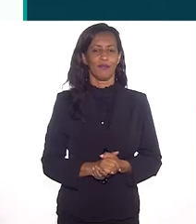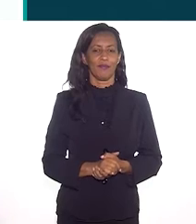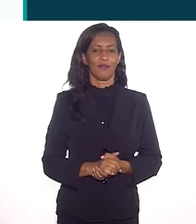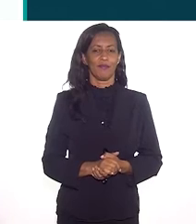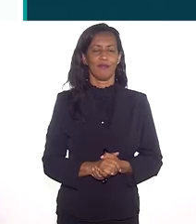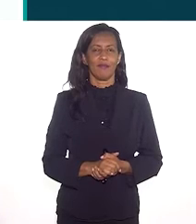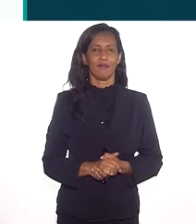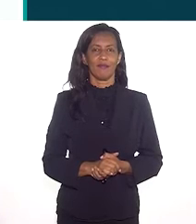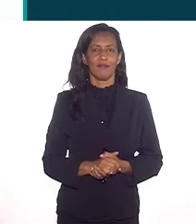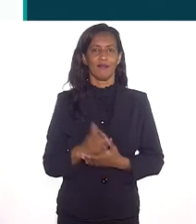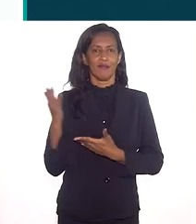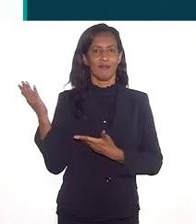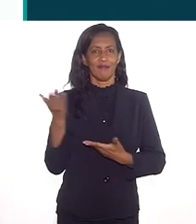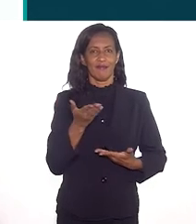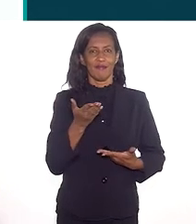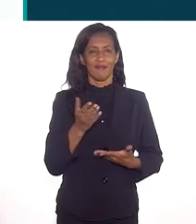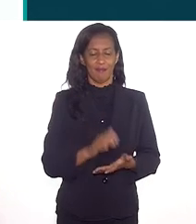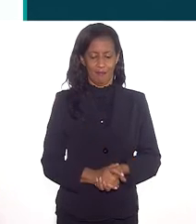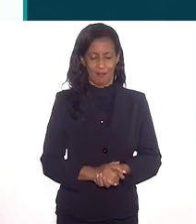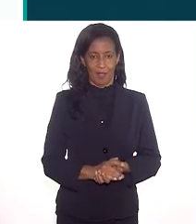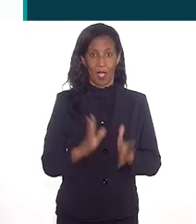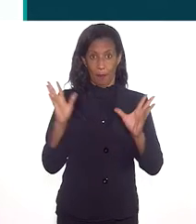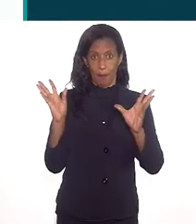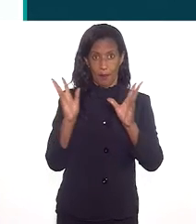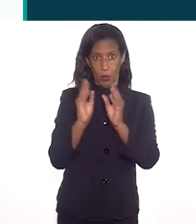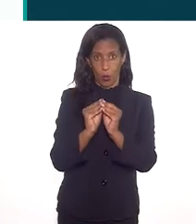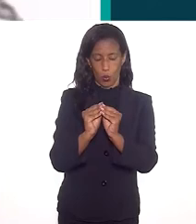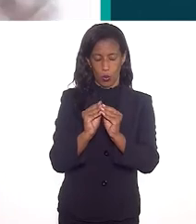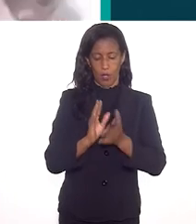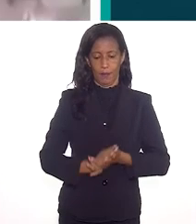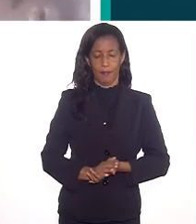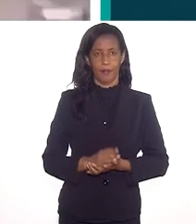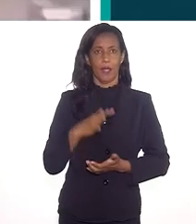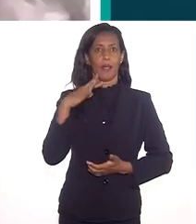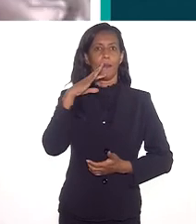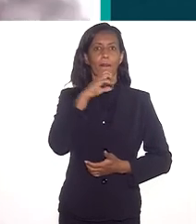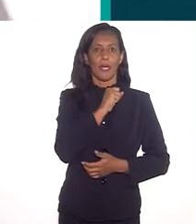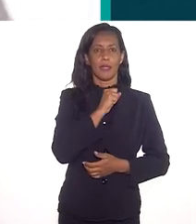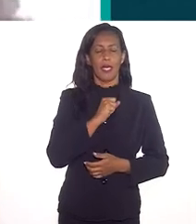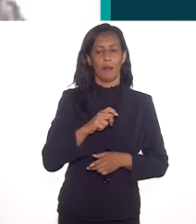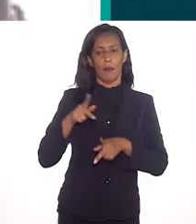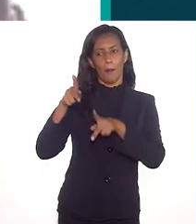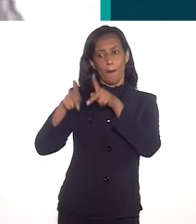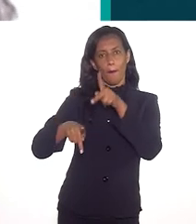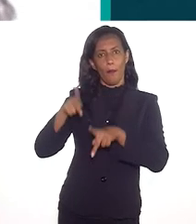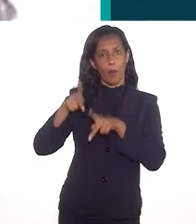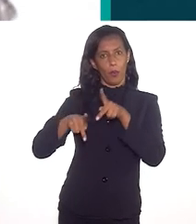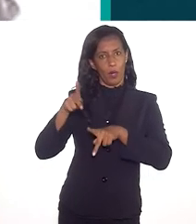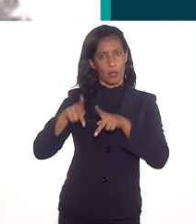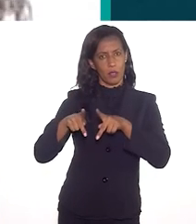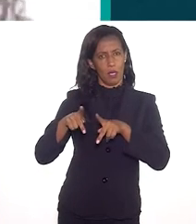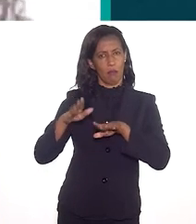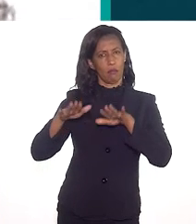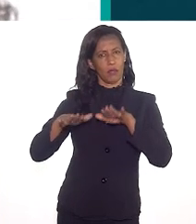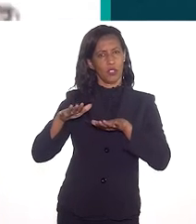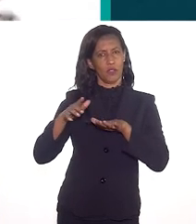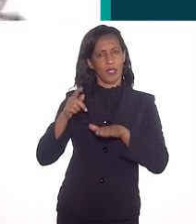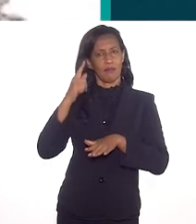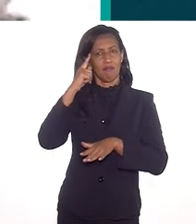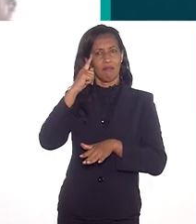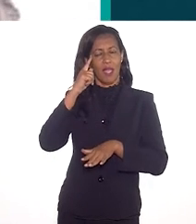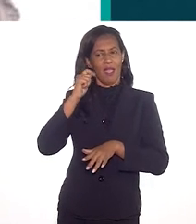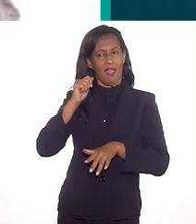que não falou ainda. nesse momento. Para concluir, a gente percebe que muitas vezes a população